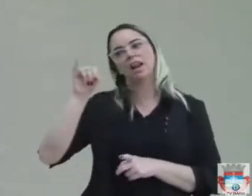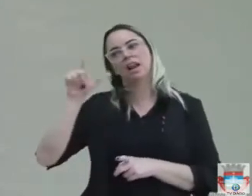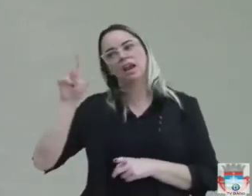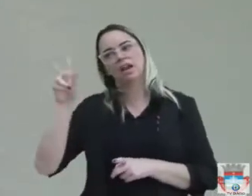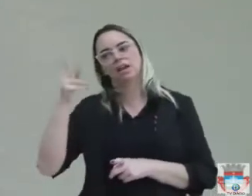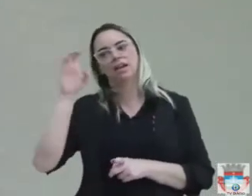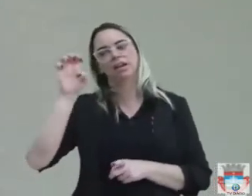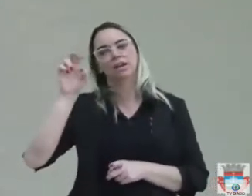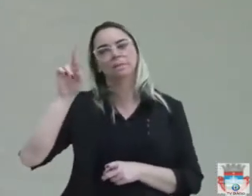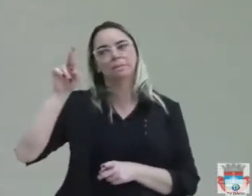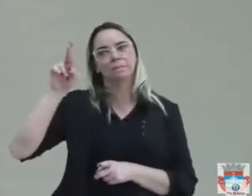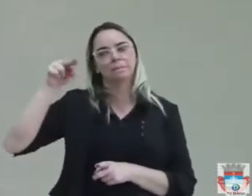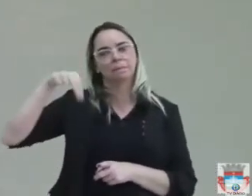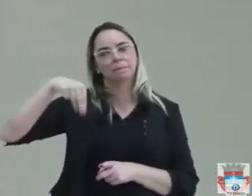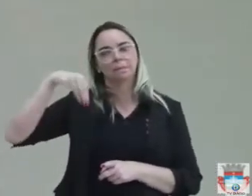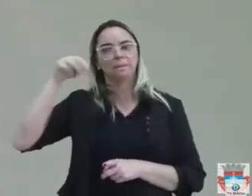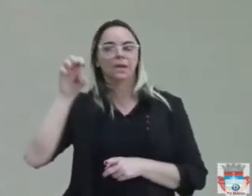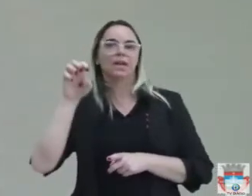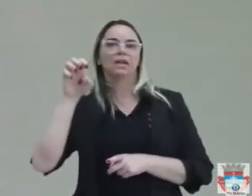para senador.